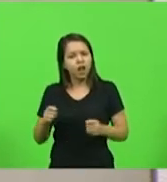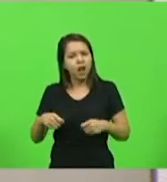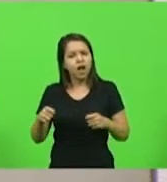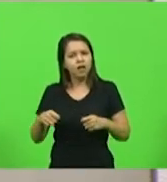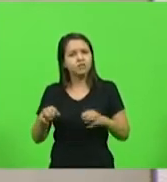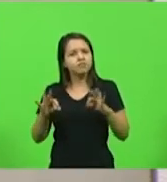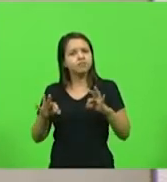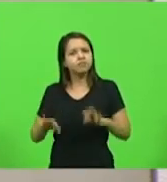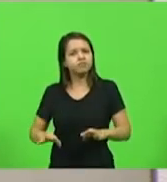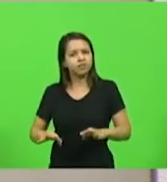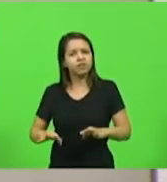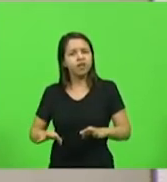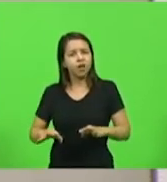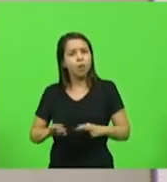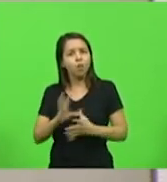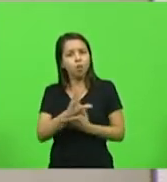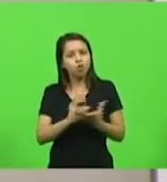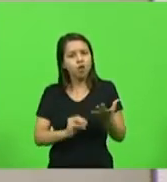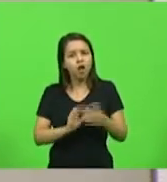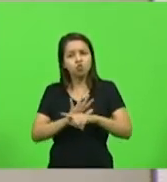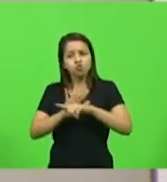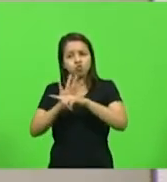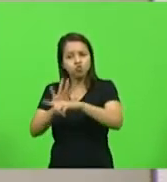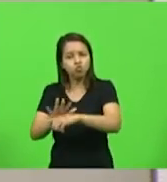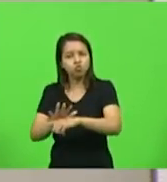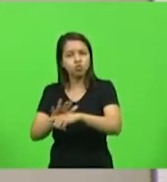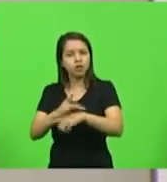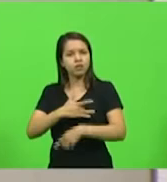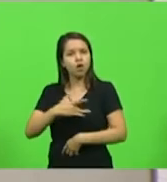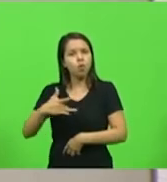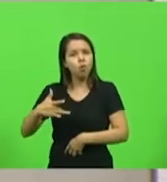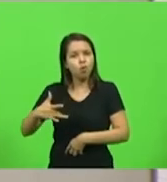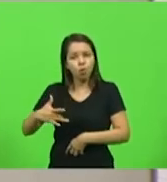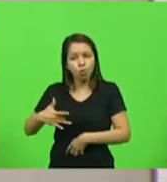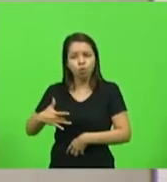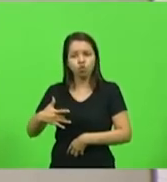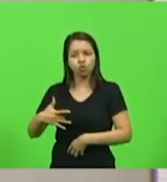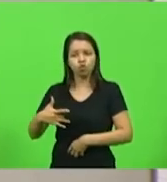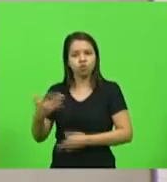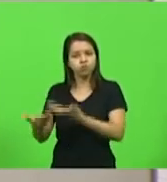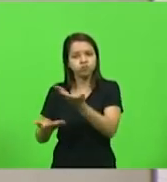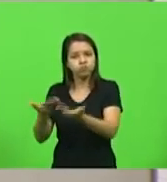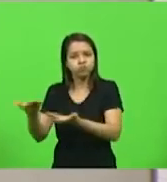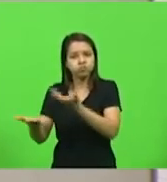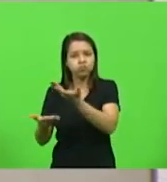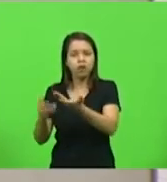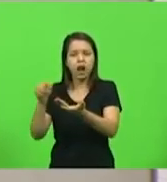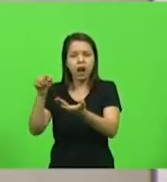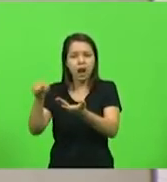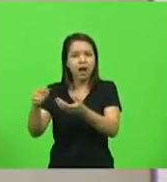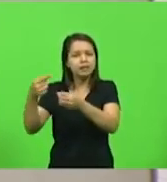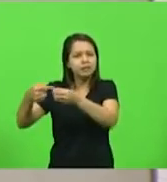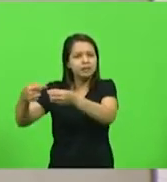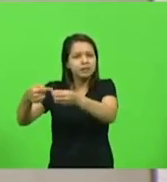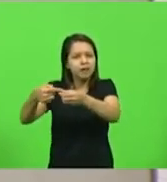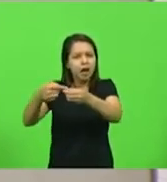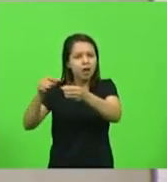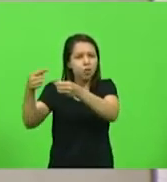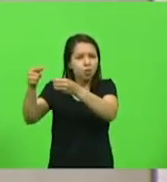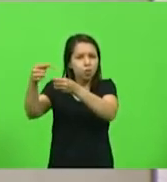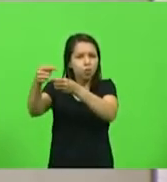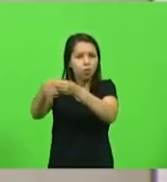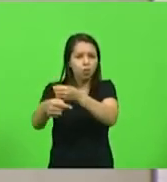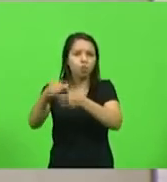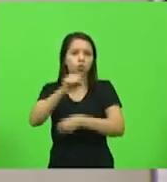hoje de levar saúde para o interior do estado de Santa Catarina, ele precisa ser intensificado cada vez mais porque o resultado